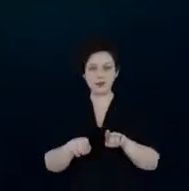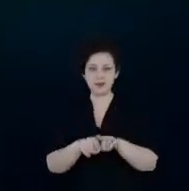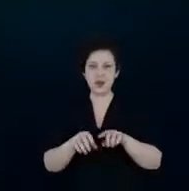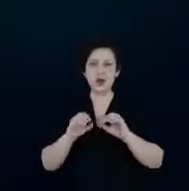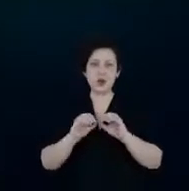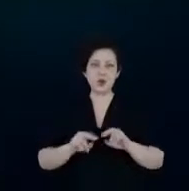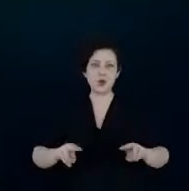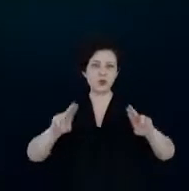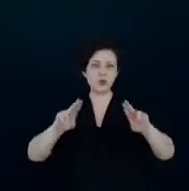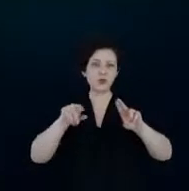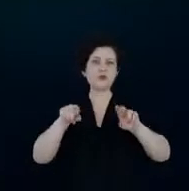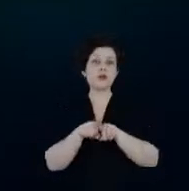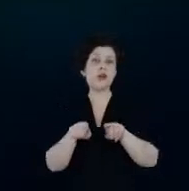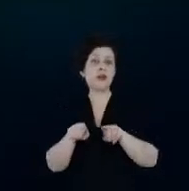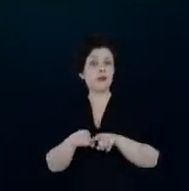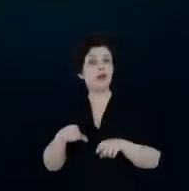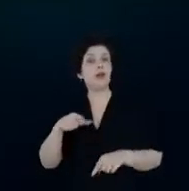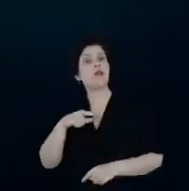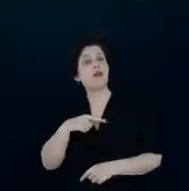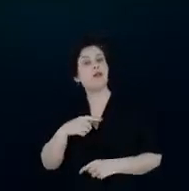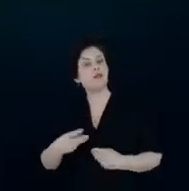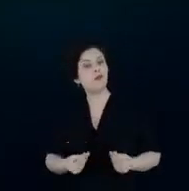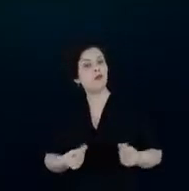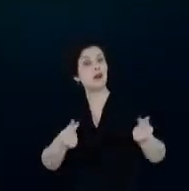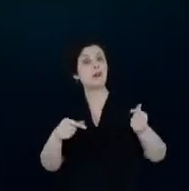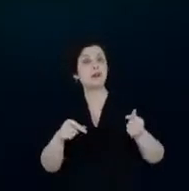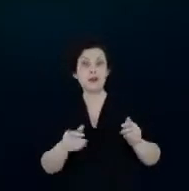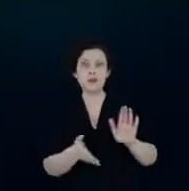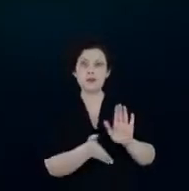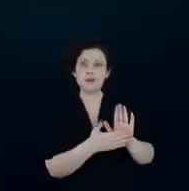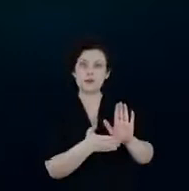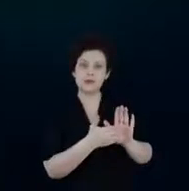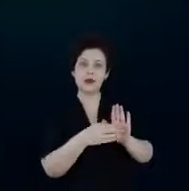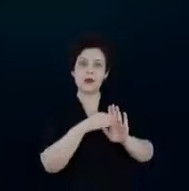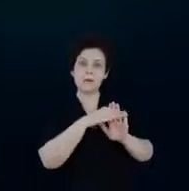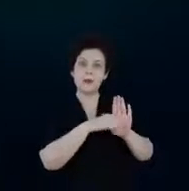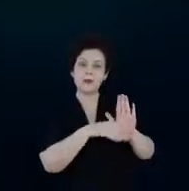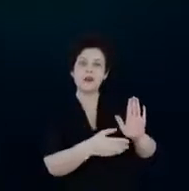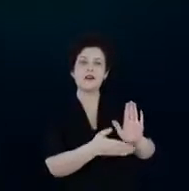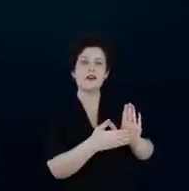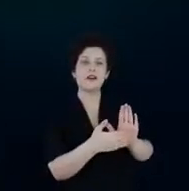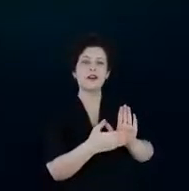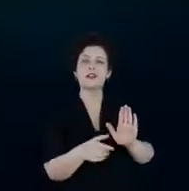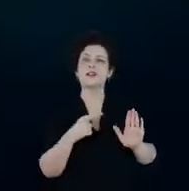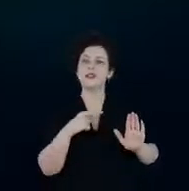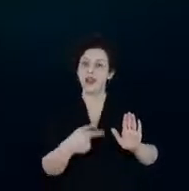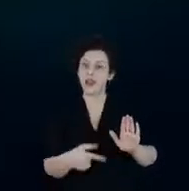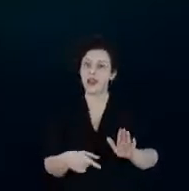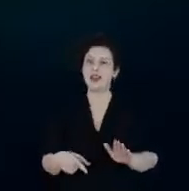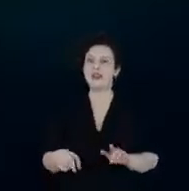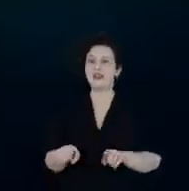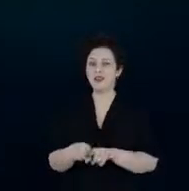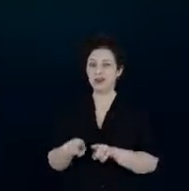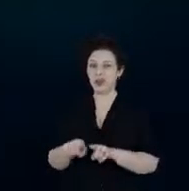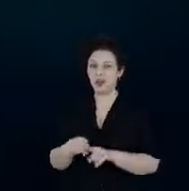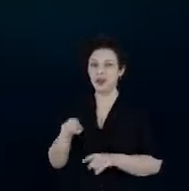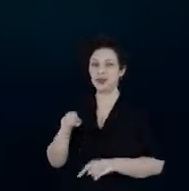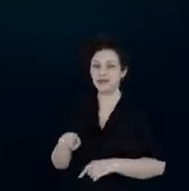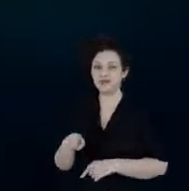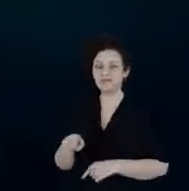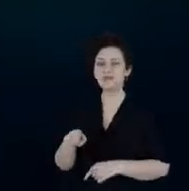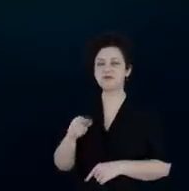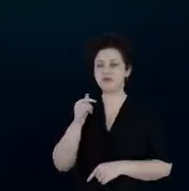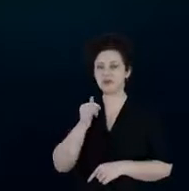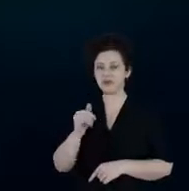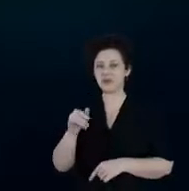ONU traz a eficiência energética traz como eu faço a gestão da minha energia como fator